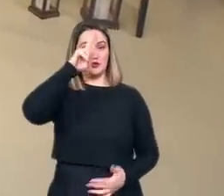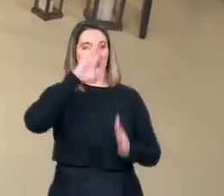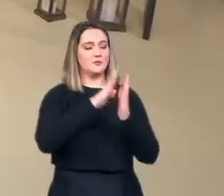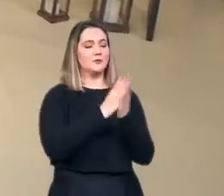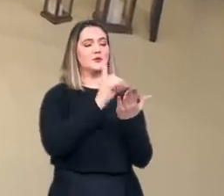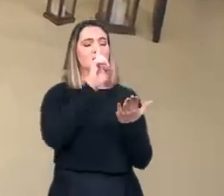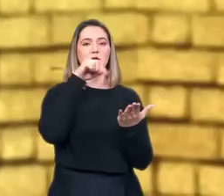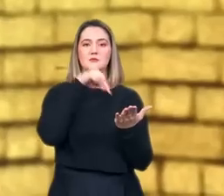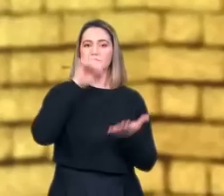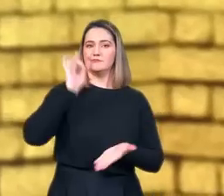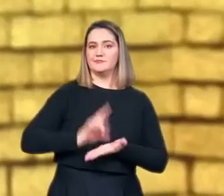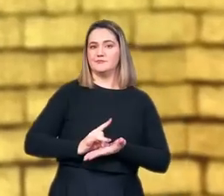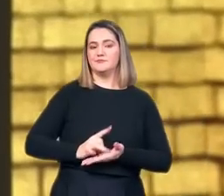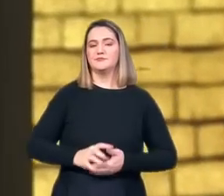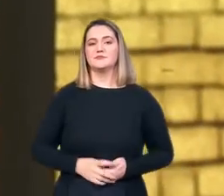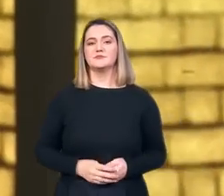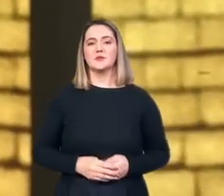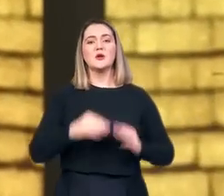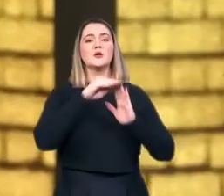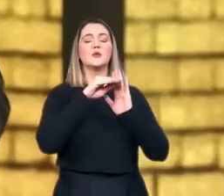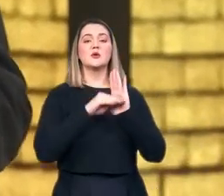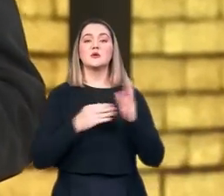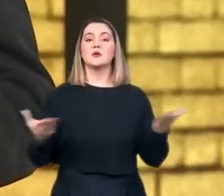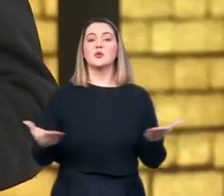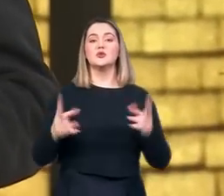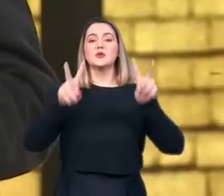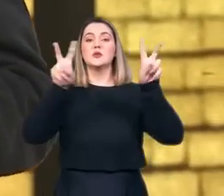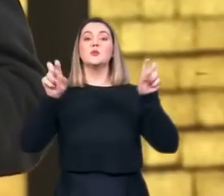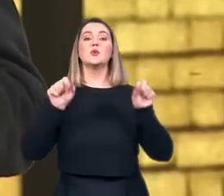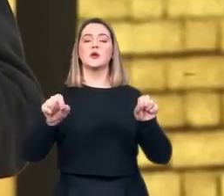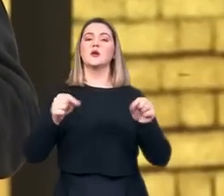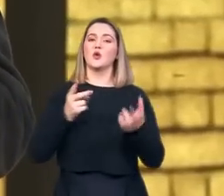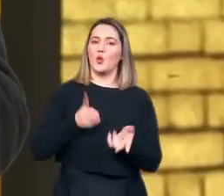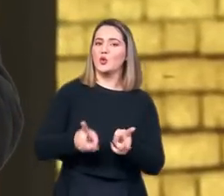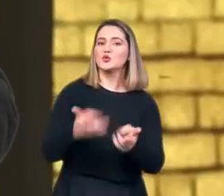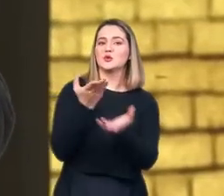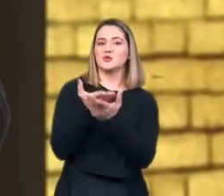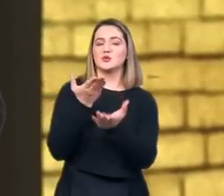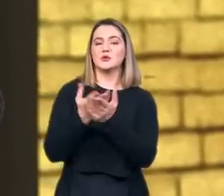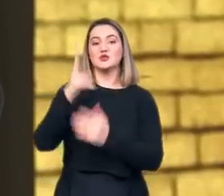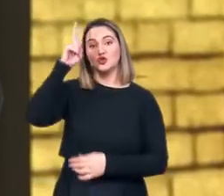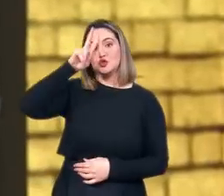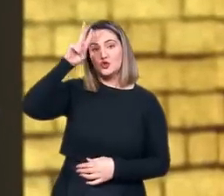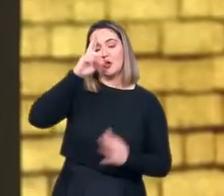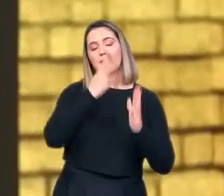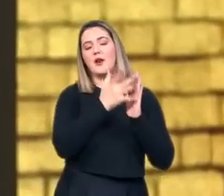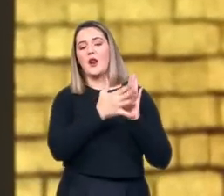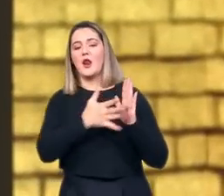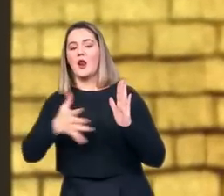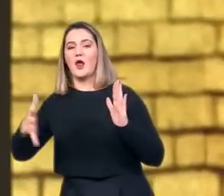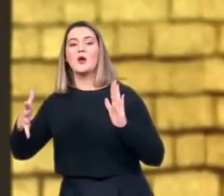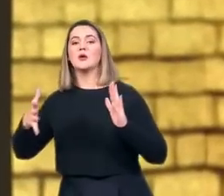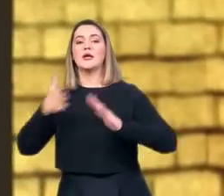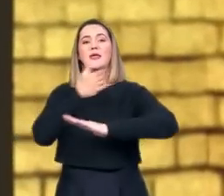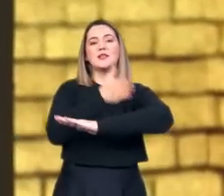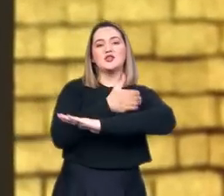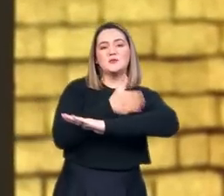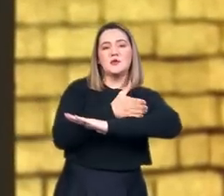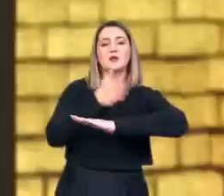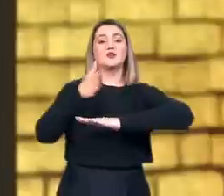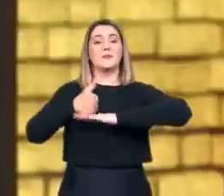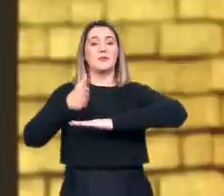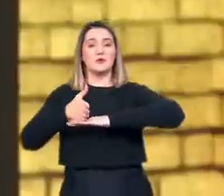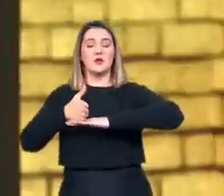Bíblia Sagrada. No programa de hoje, vamos continuar estudando a história do cristianismo durante a Idade Média e Idade Moderna